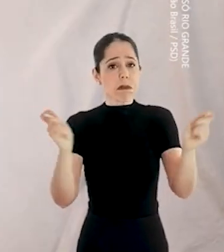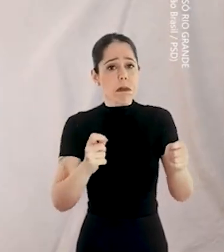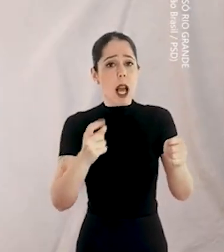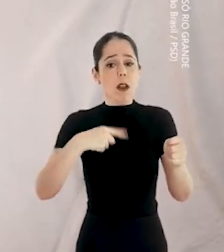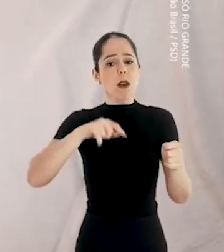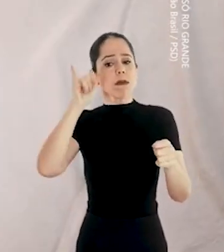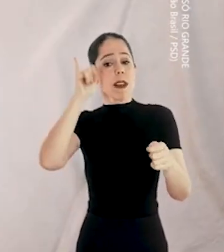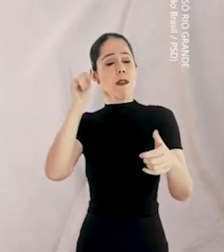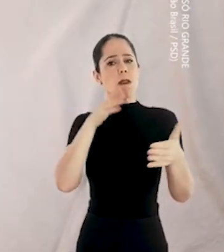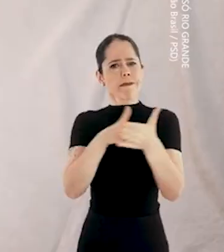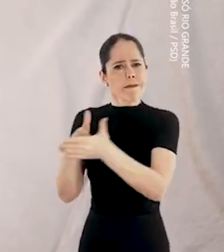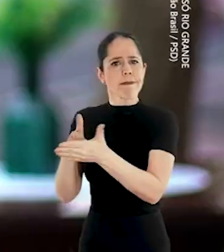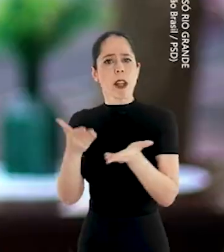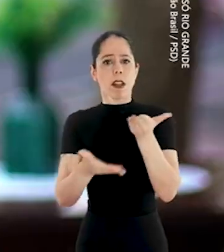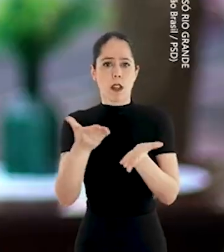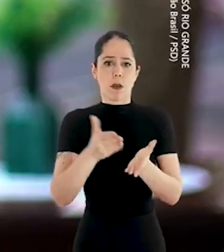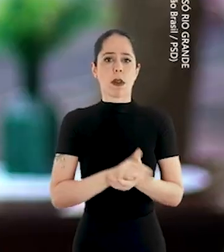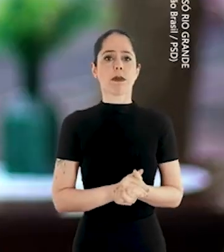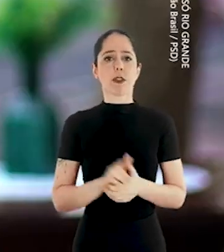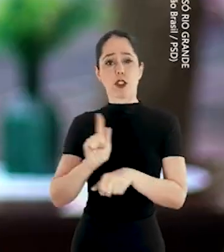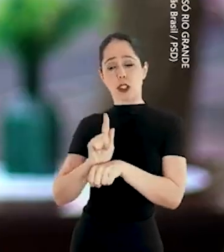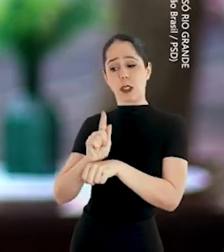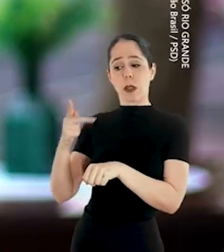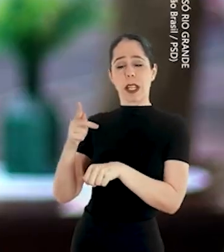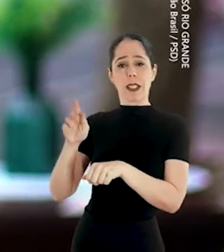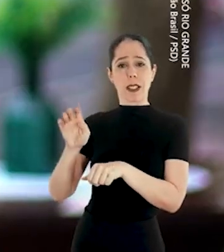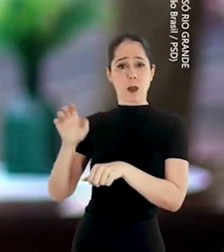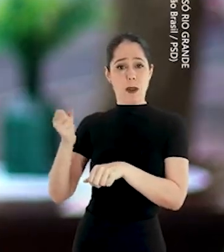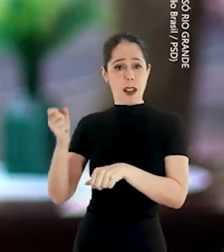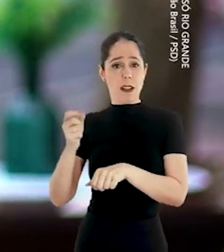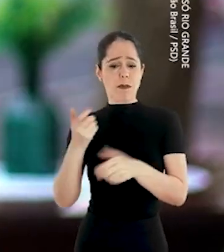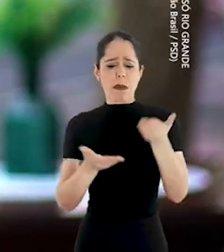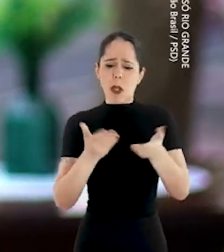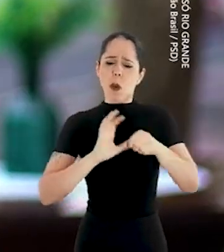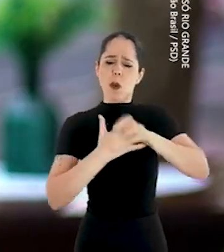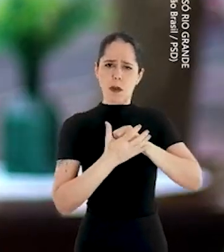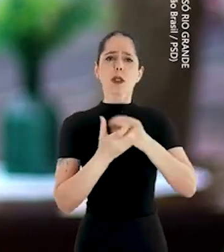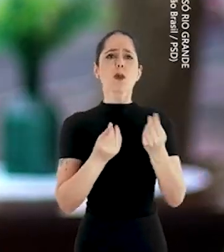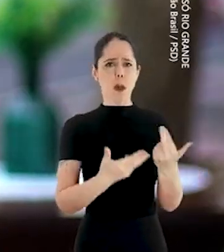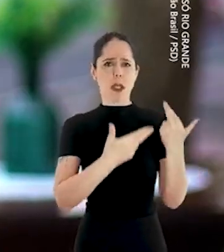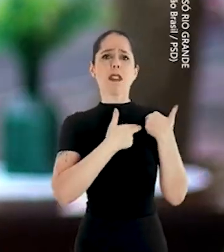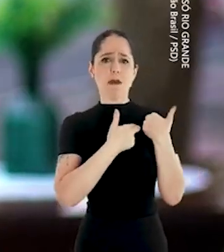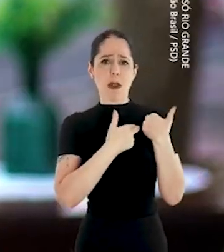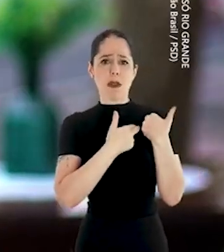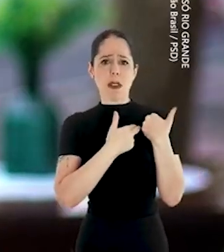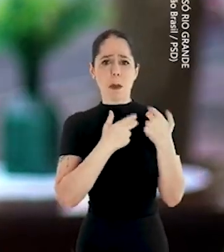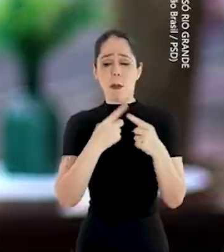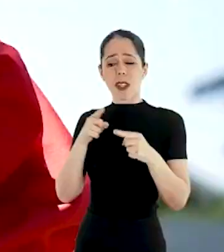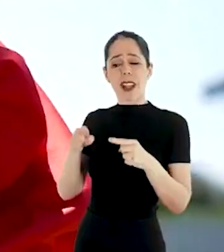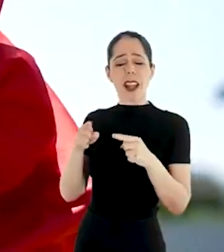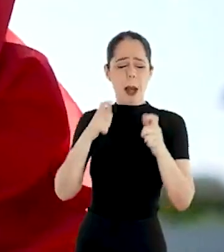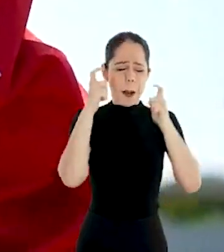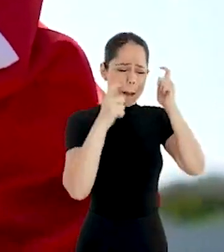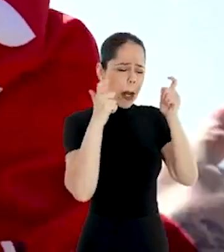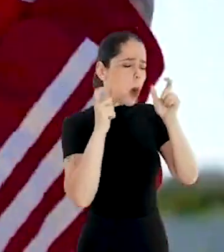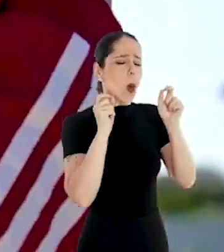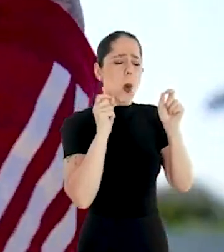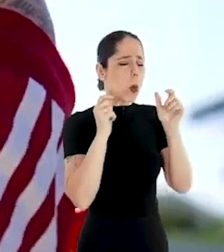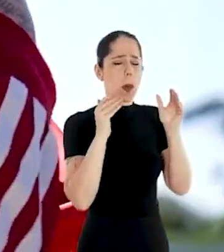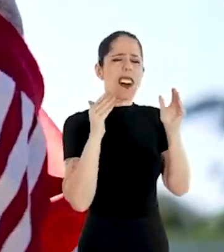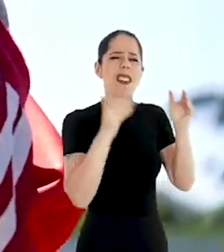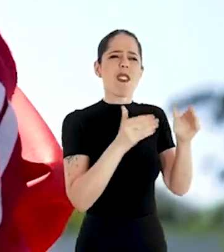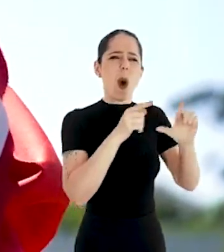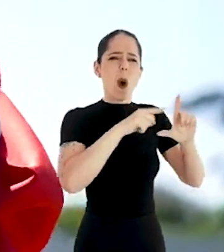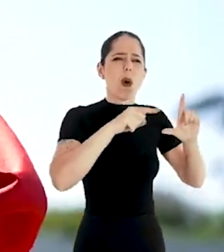restringisse o atendimento. A gestão do Eduardo tratou a Covid com bastante responsabilidade. É que ele se